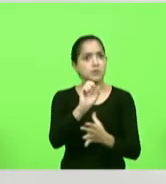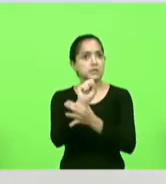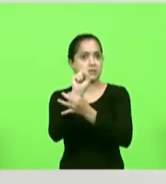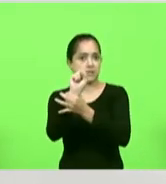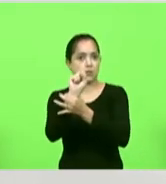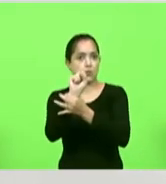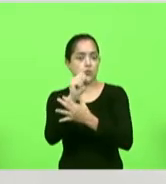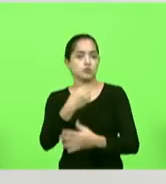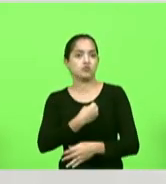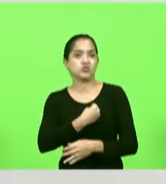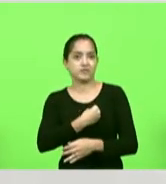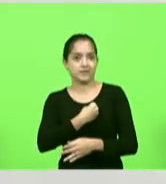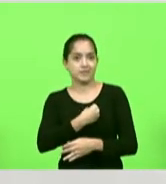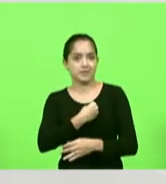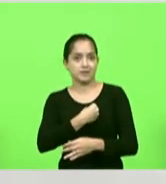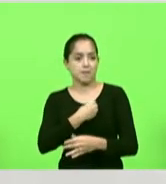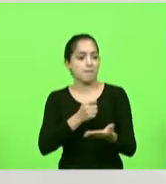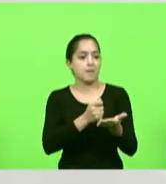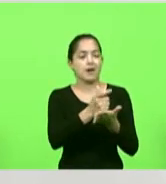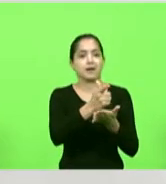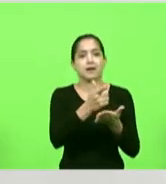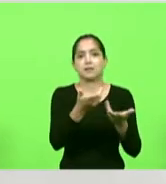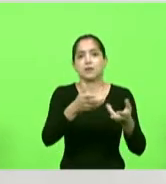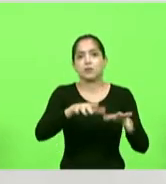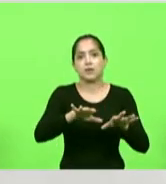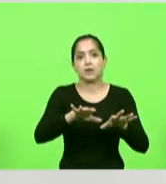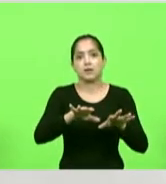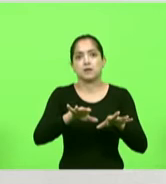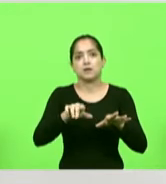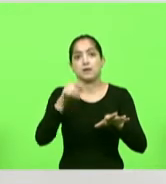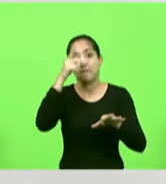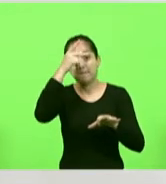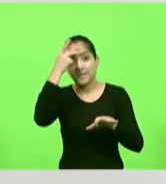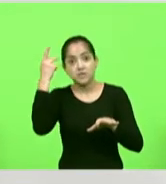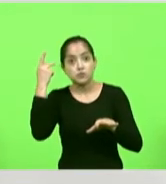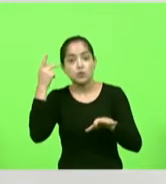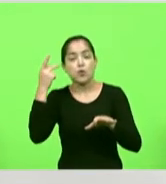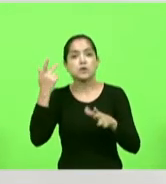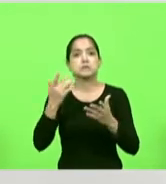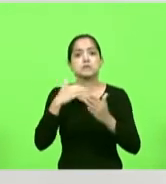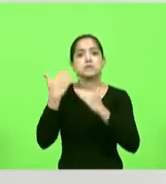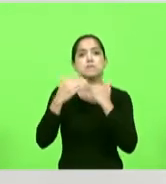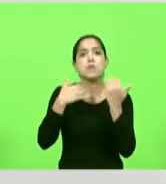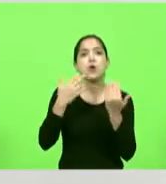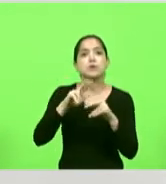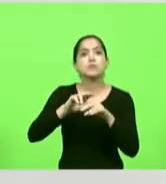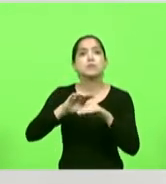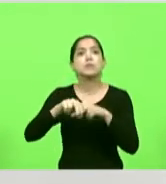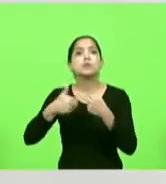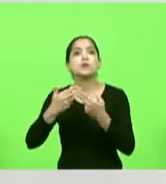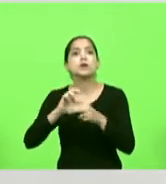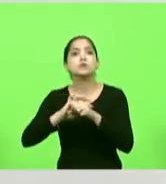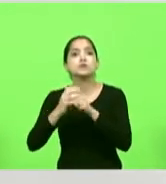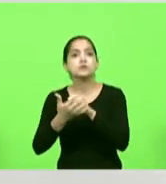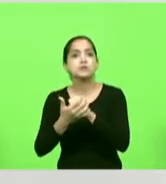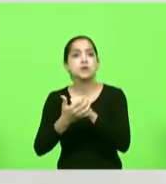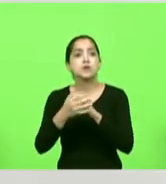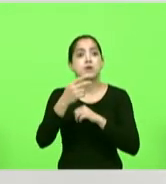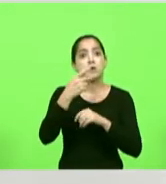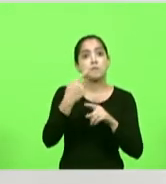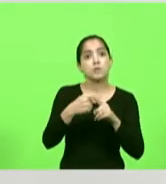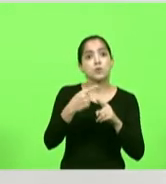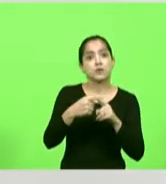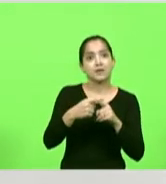das pessoas que morrem por Covid porque dizem eles que isso é uma pandemia e então,